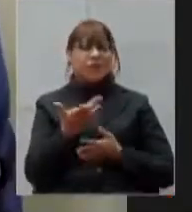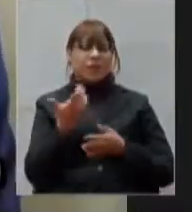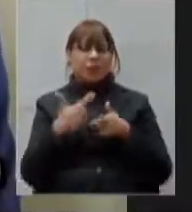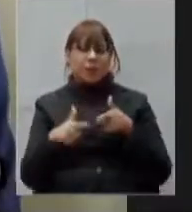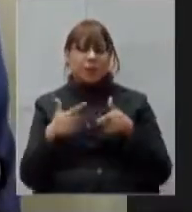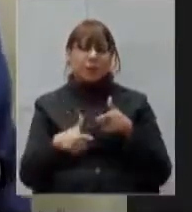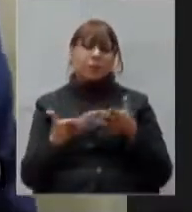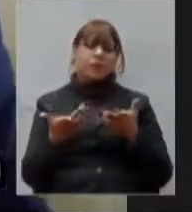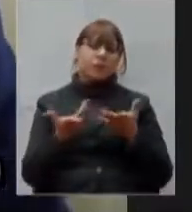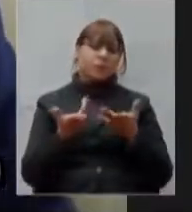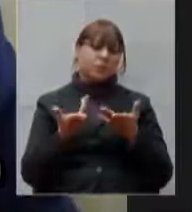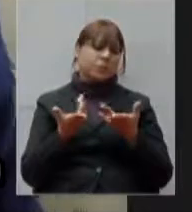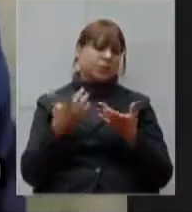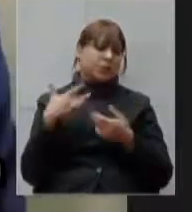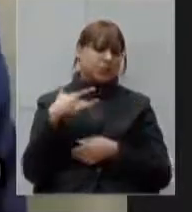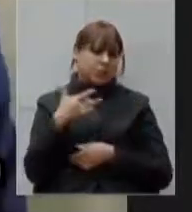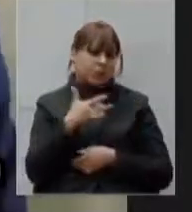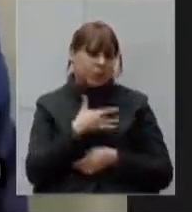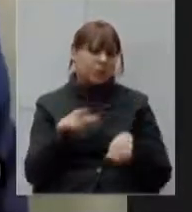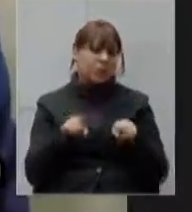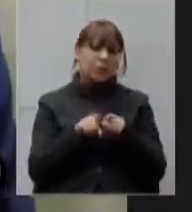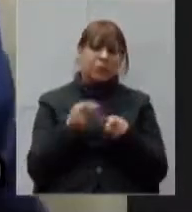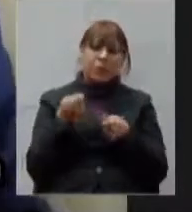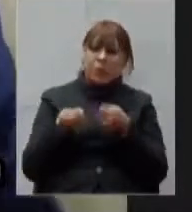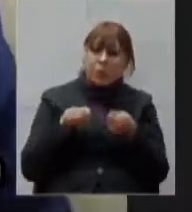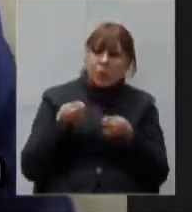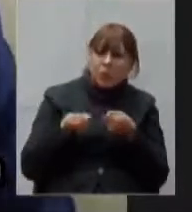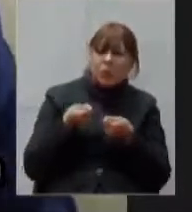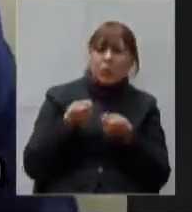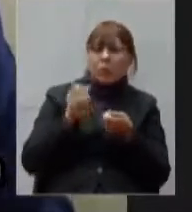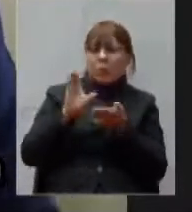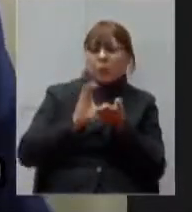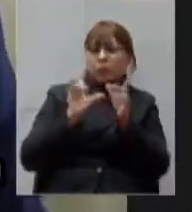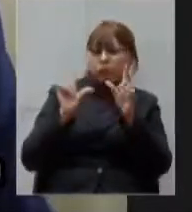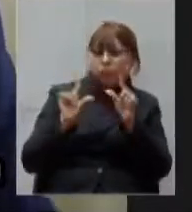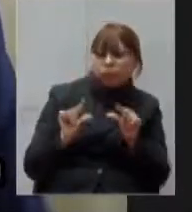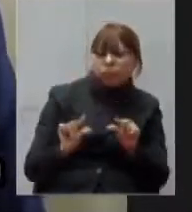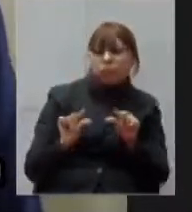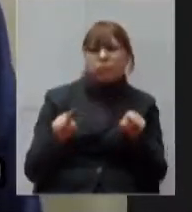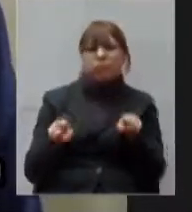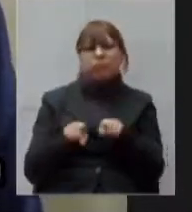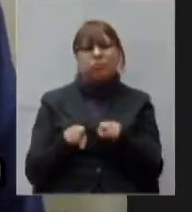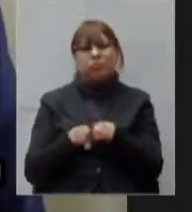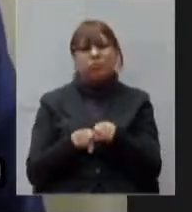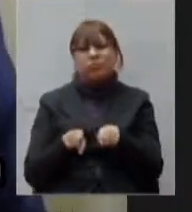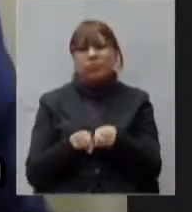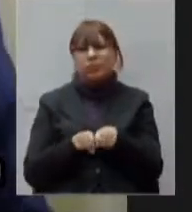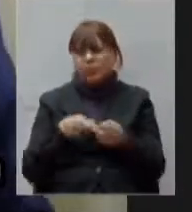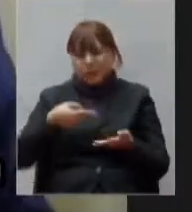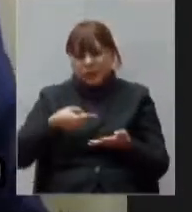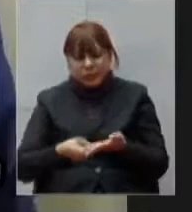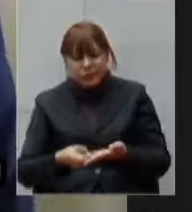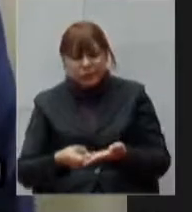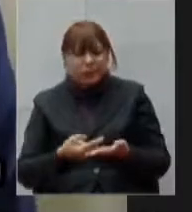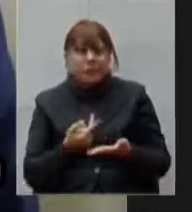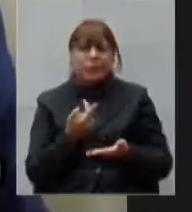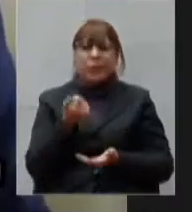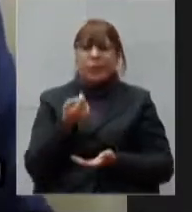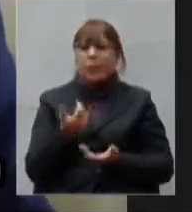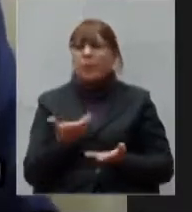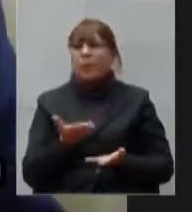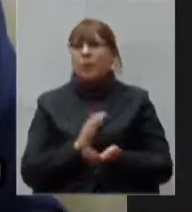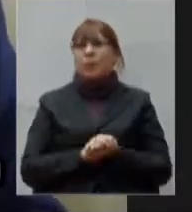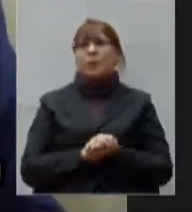econômica com queda de arrecadação com ocupação taxa de ocupação dos leitos caminhando para